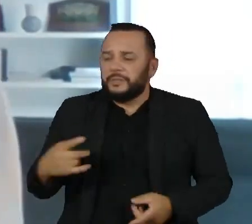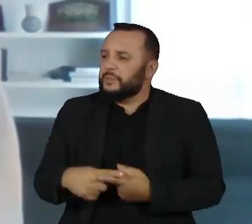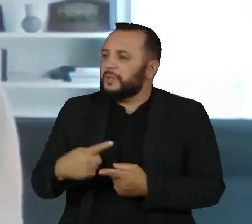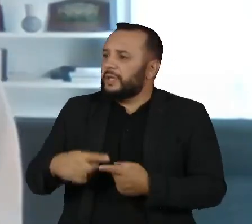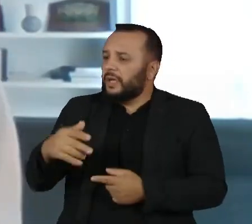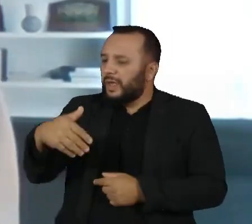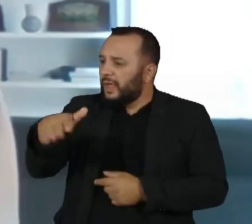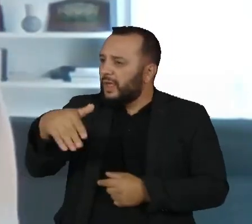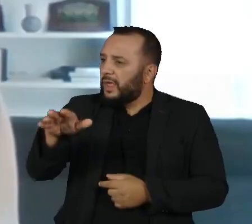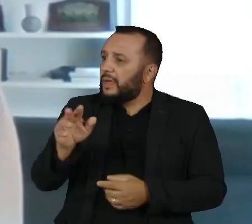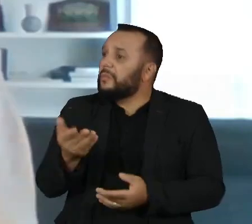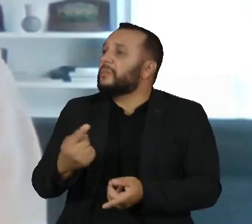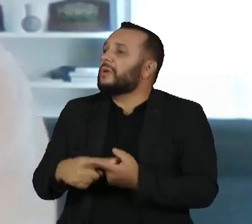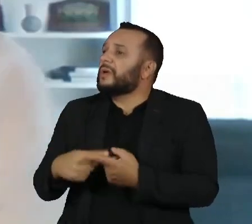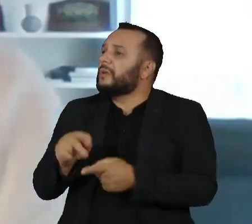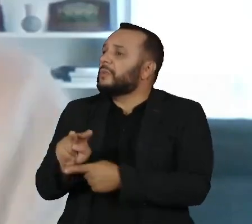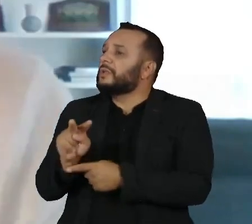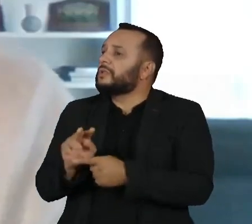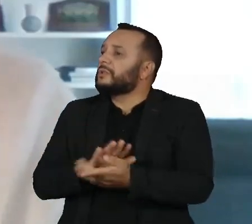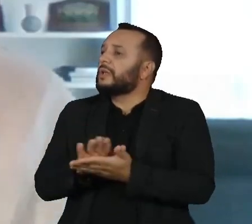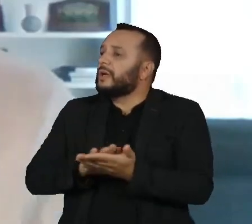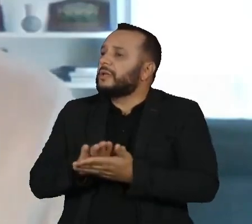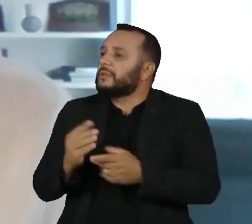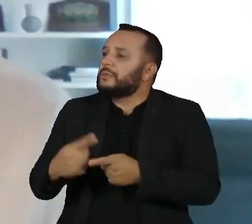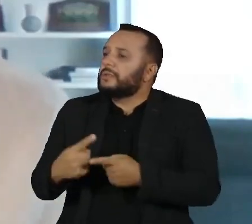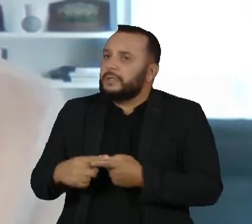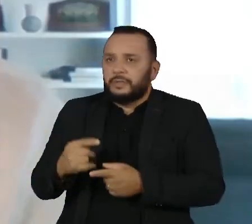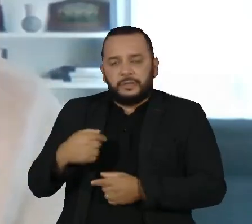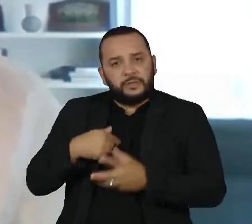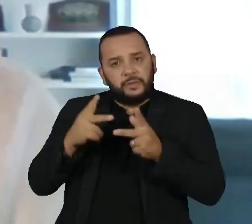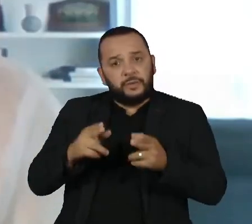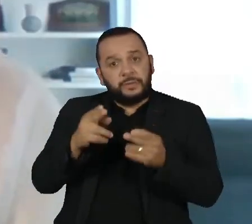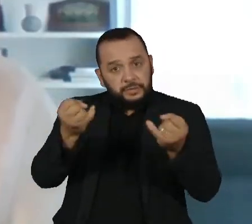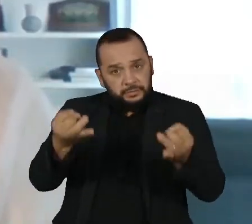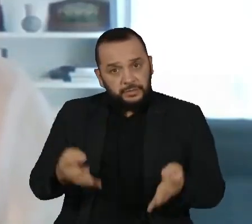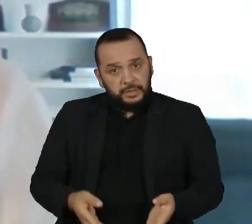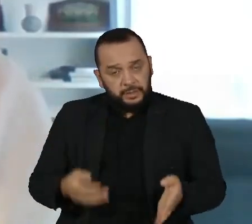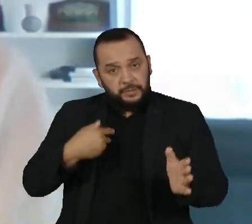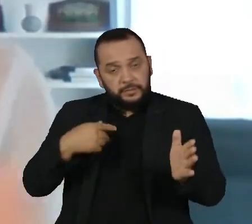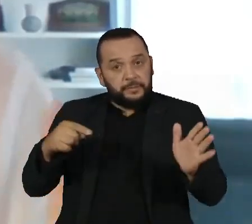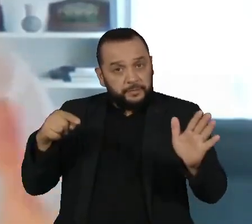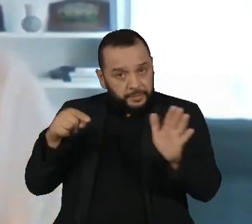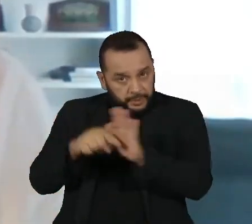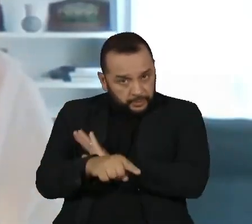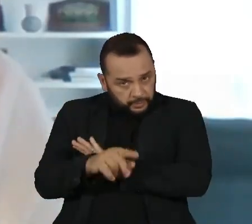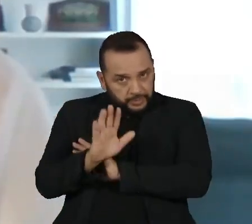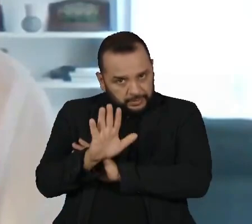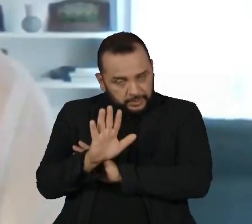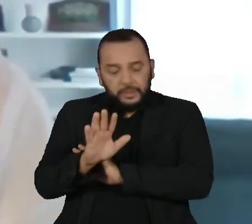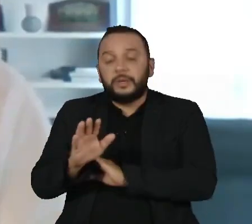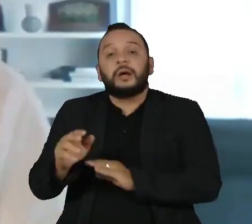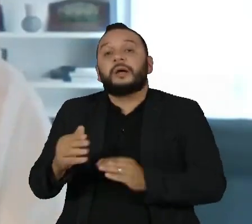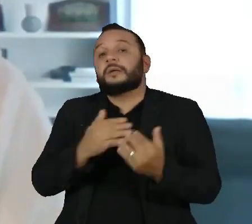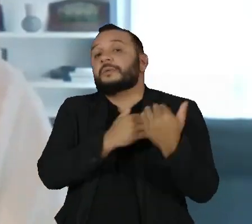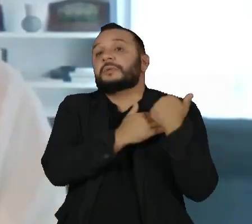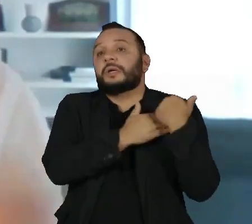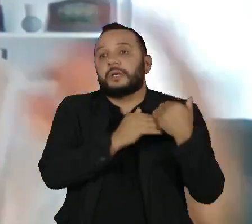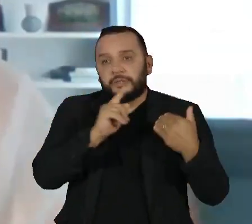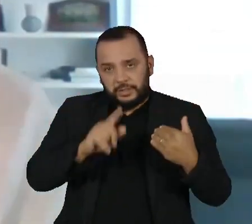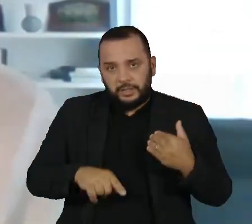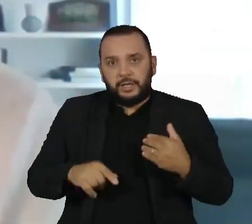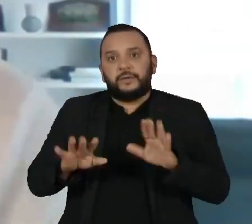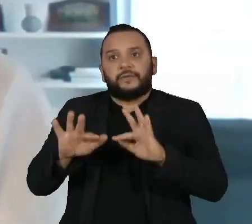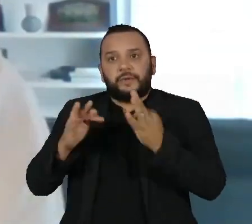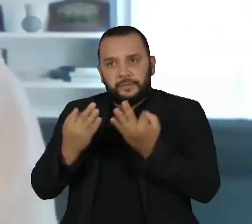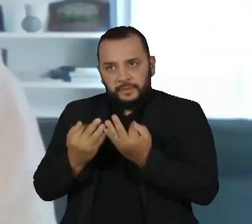criança não foi devidamente protegida. Mas como você coloca muito bem na sua pergunta, essa responsabilidade pela proteção da infância, ela é também